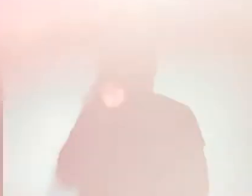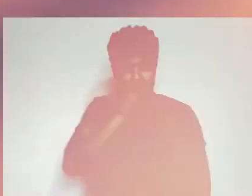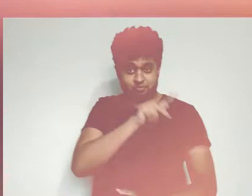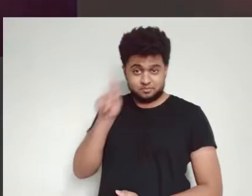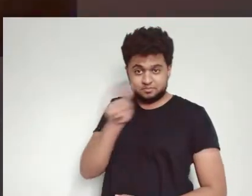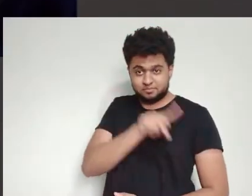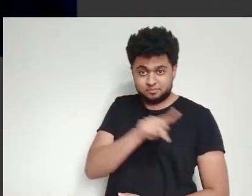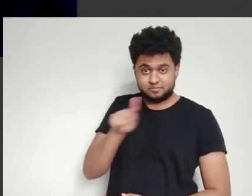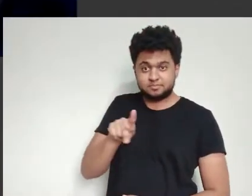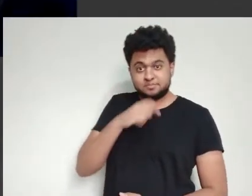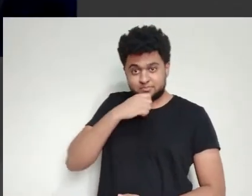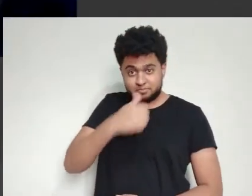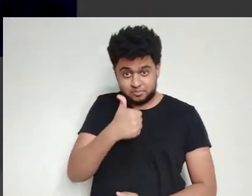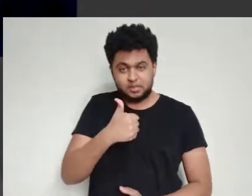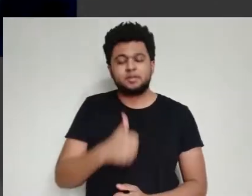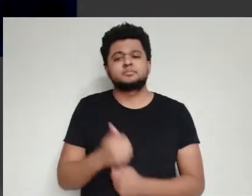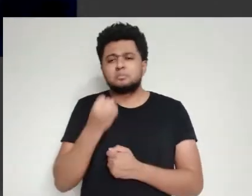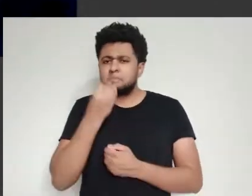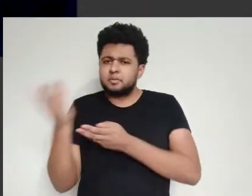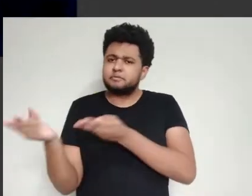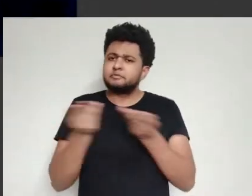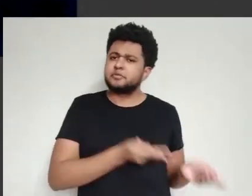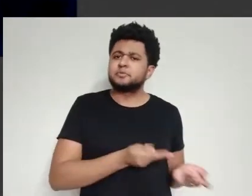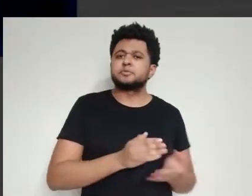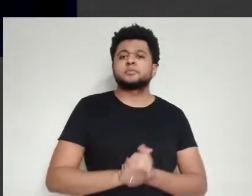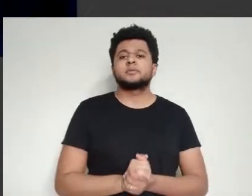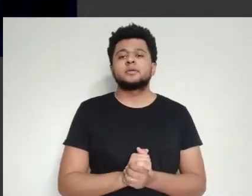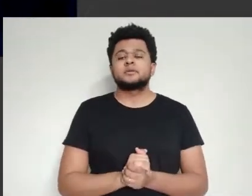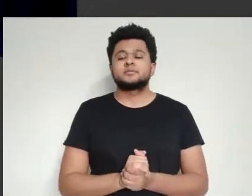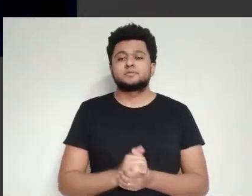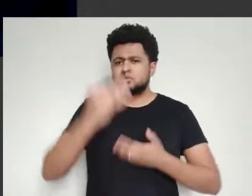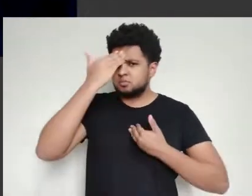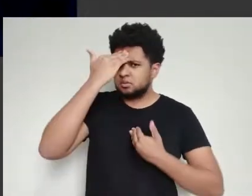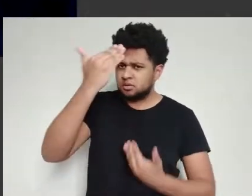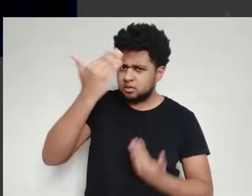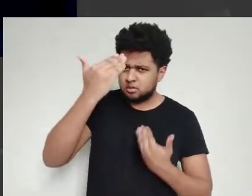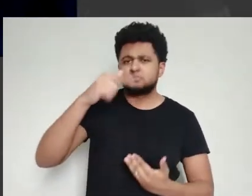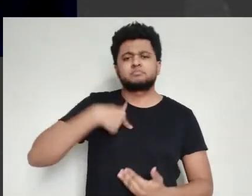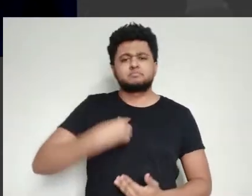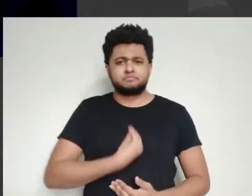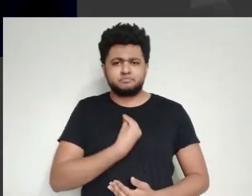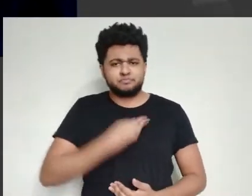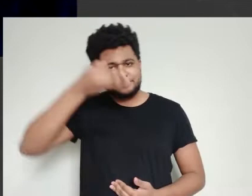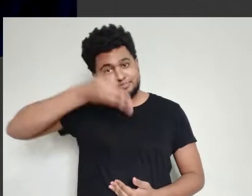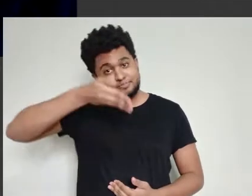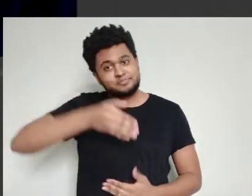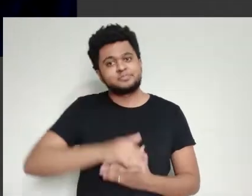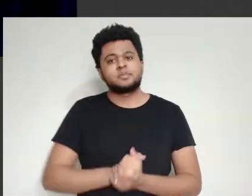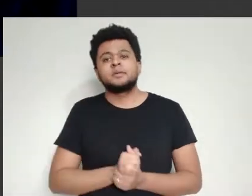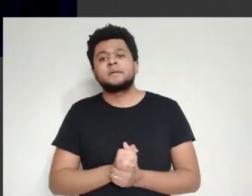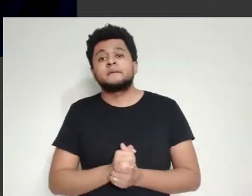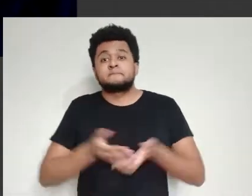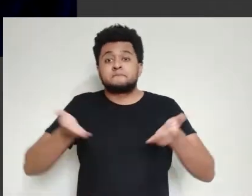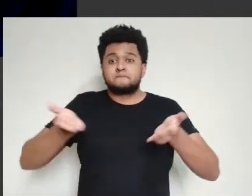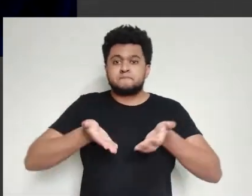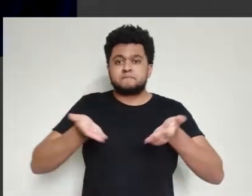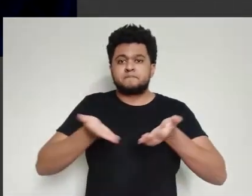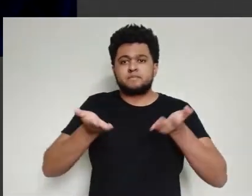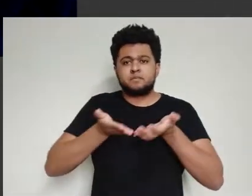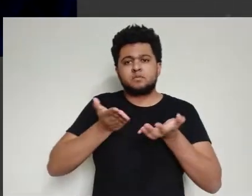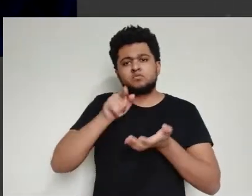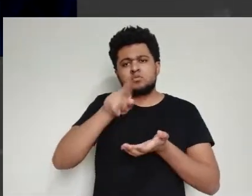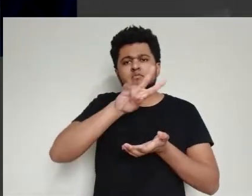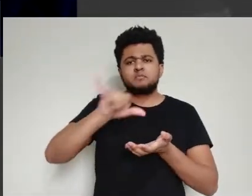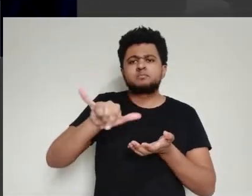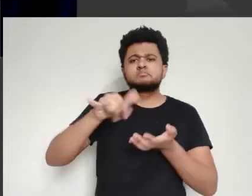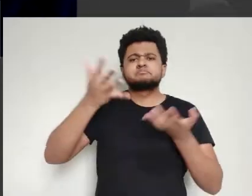Olá, professor Kelson. Tudo bem? Seja bem-vindo. Obrigada pela sua participação aqui. Hoje